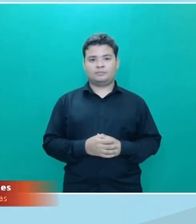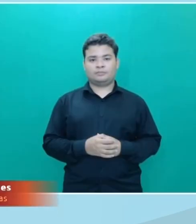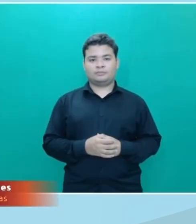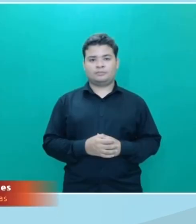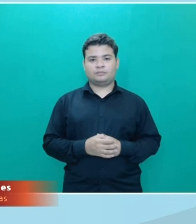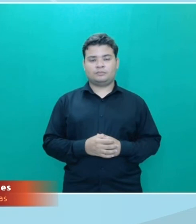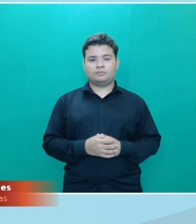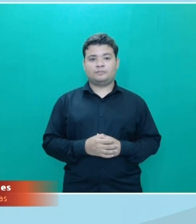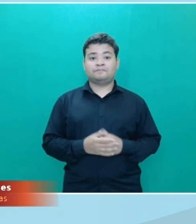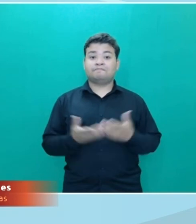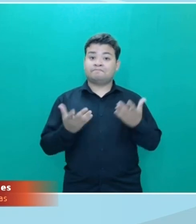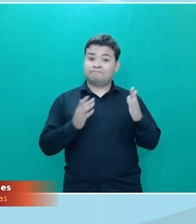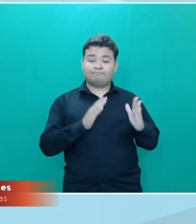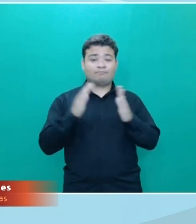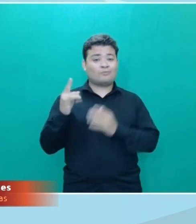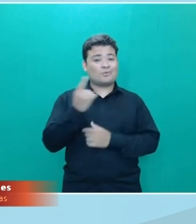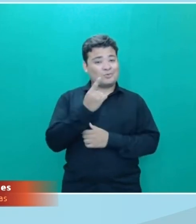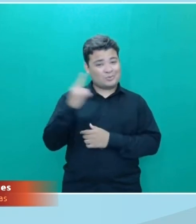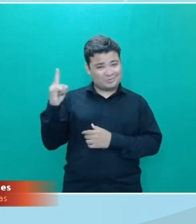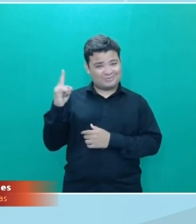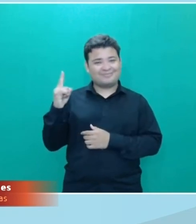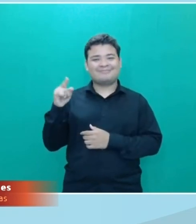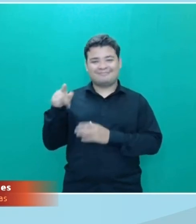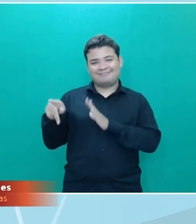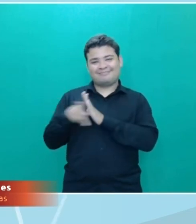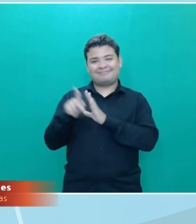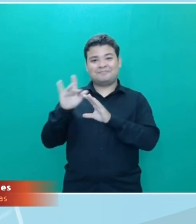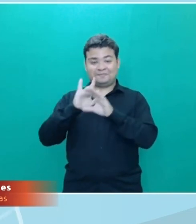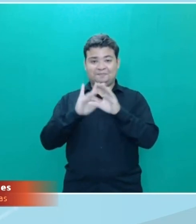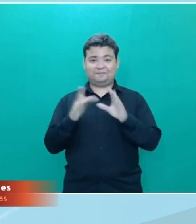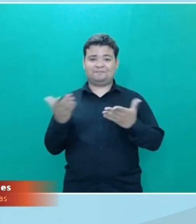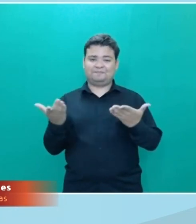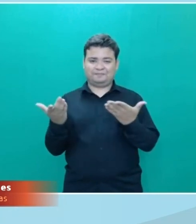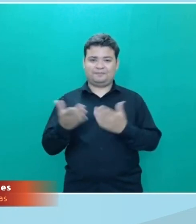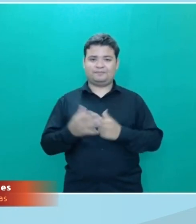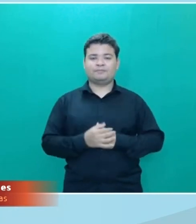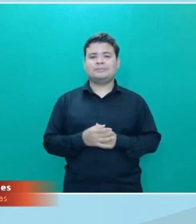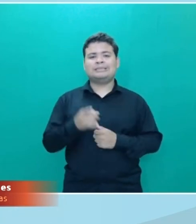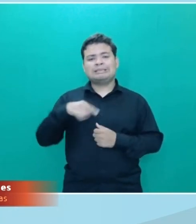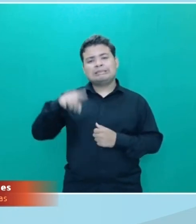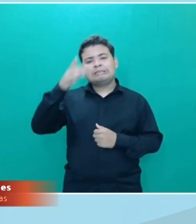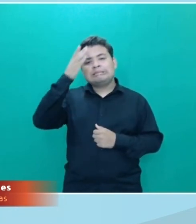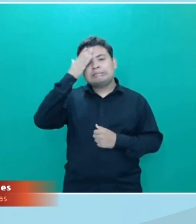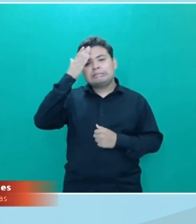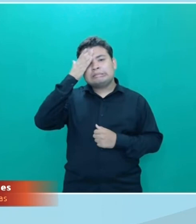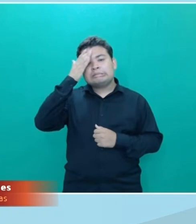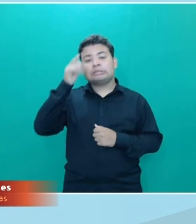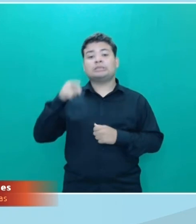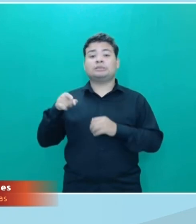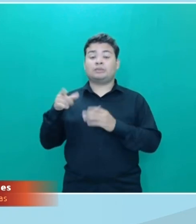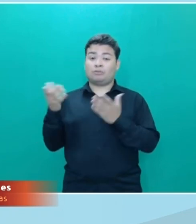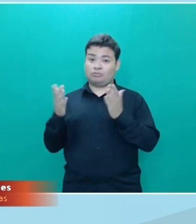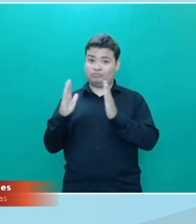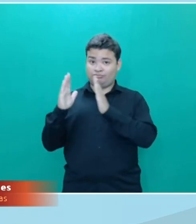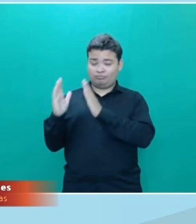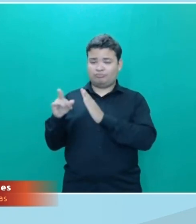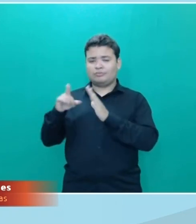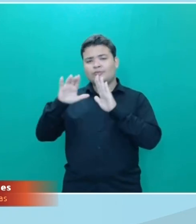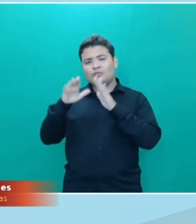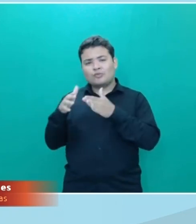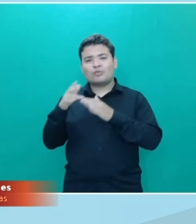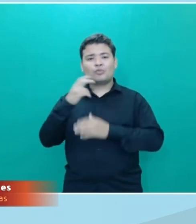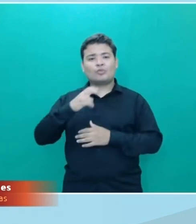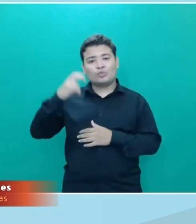Esse é o último bloco do Conexões de hoje. Como você já sabe ele é sempre dedicado mais à cultura.